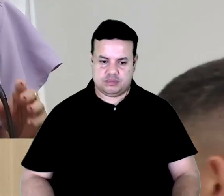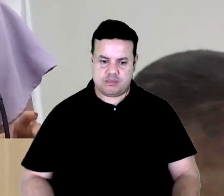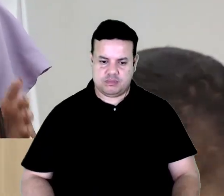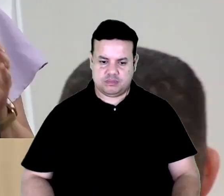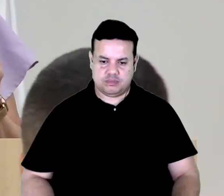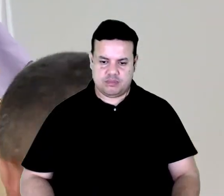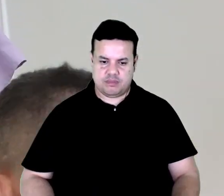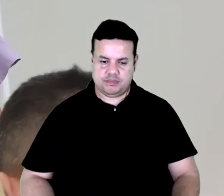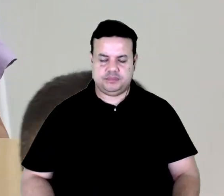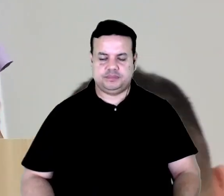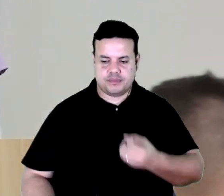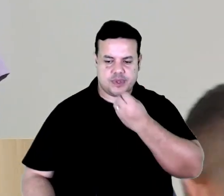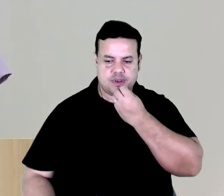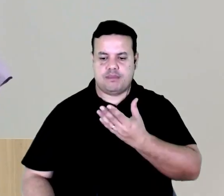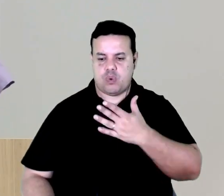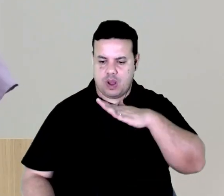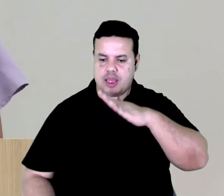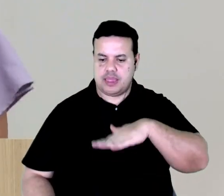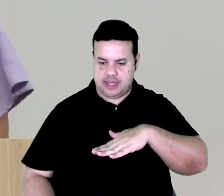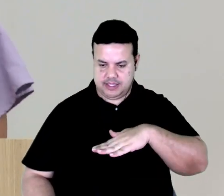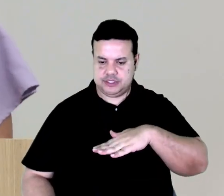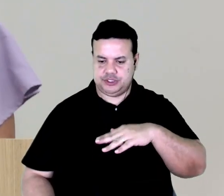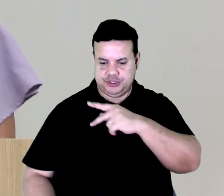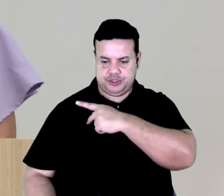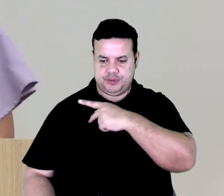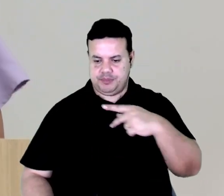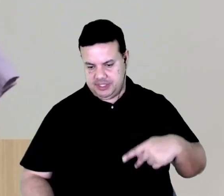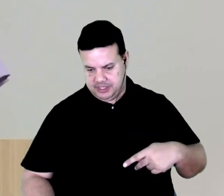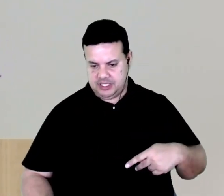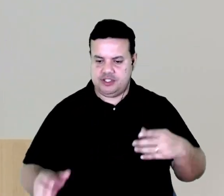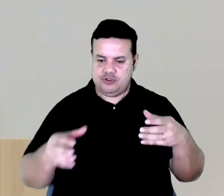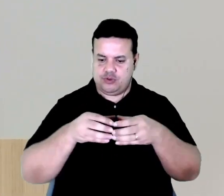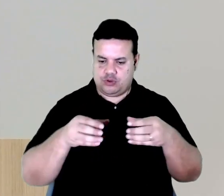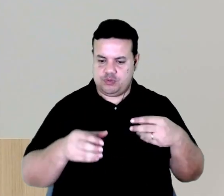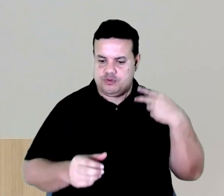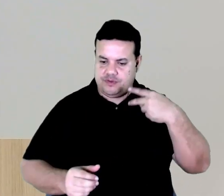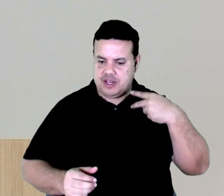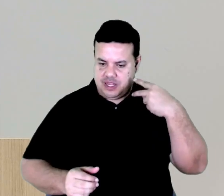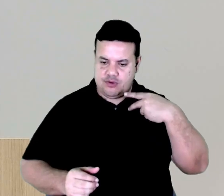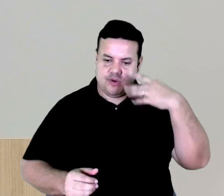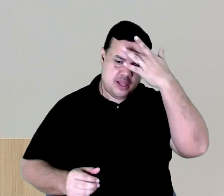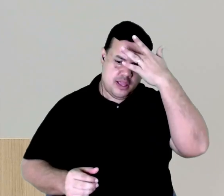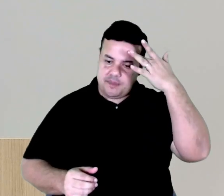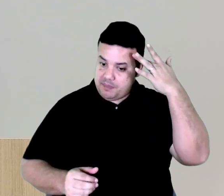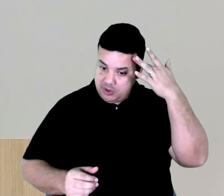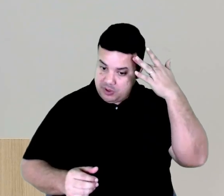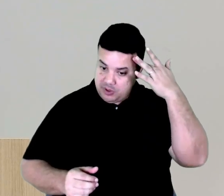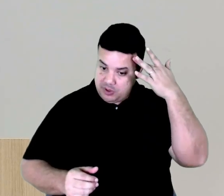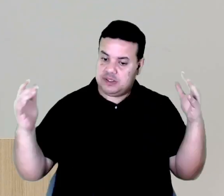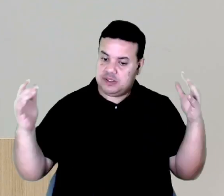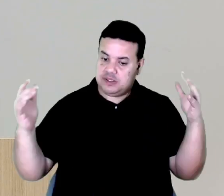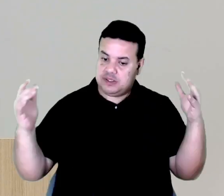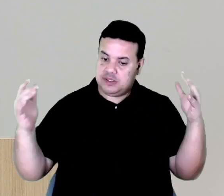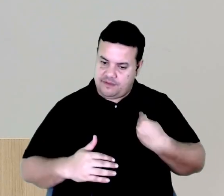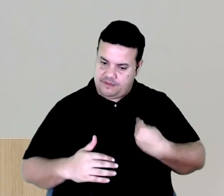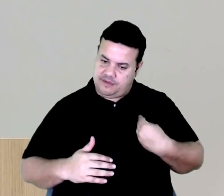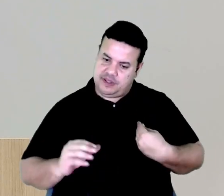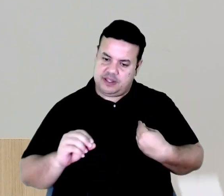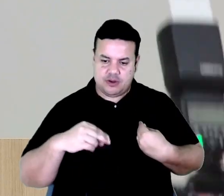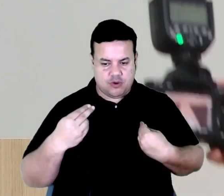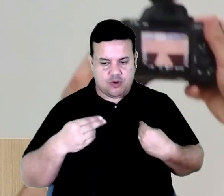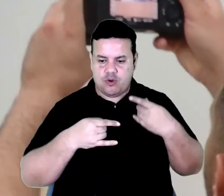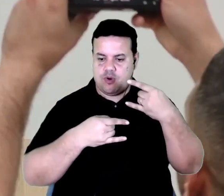Boa tarde, presidente, vereadores, público que nos acompanha hoje aqui e por algum meio de comunicação.